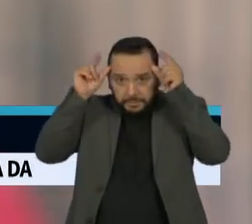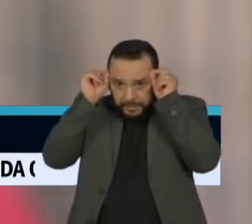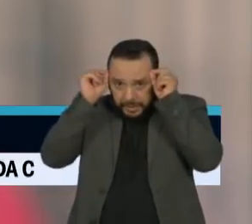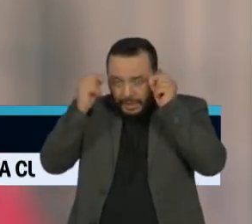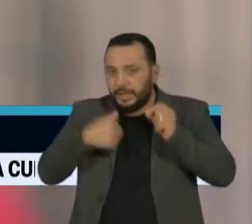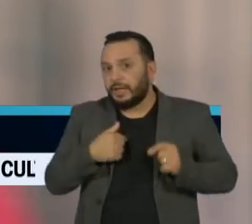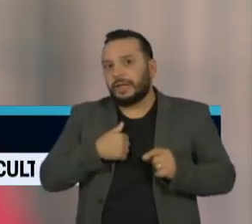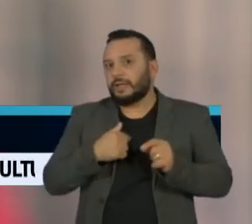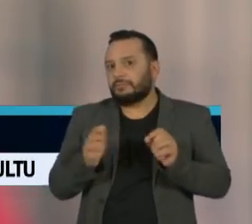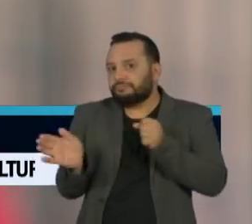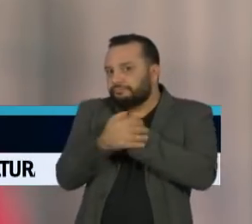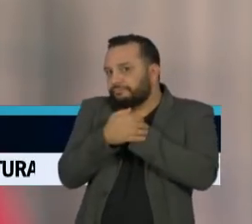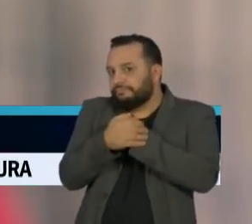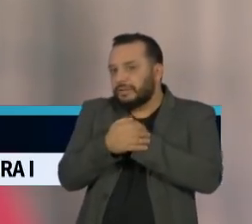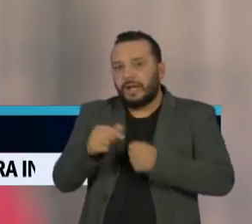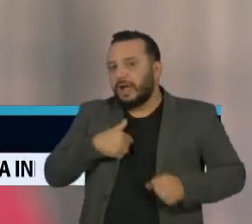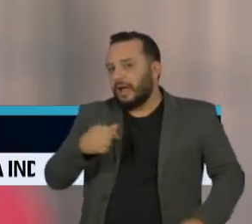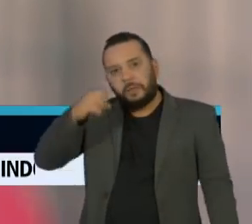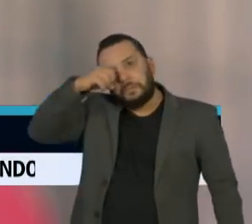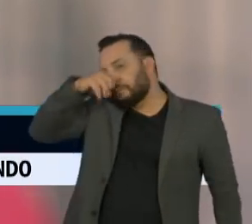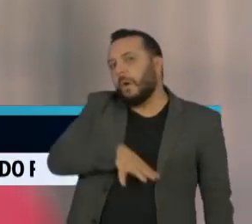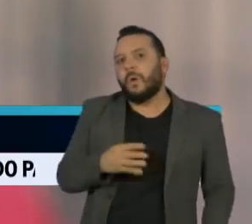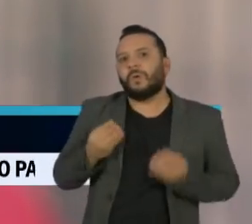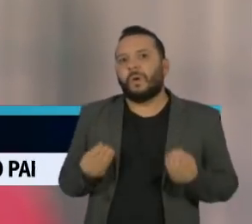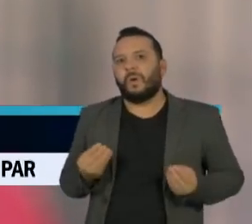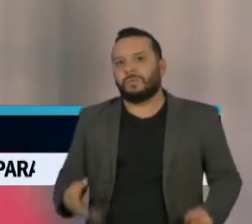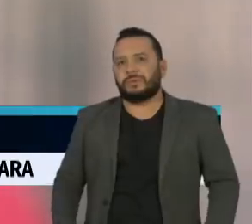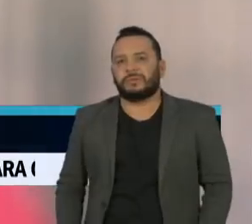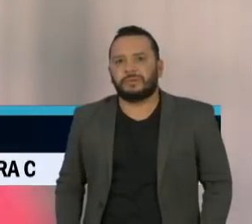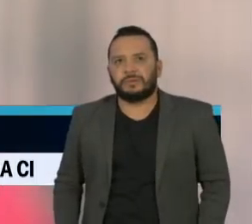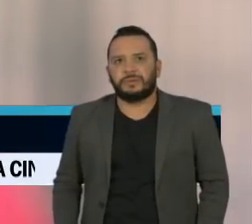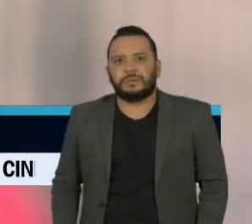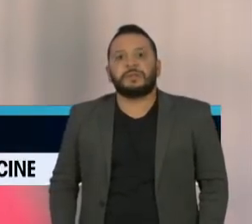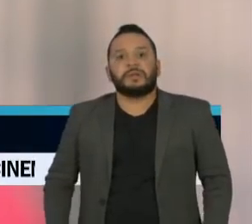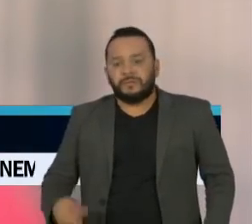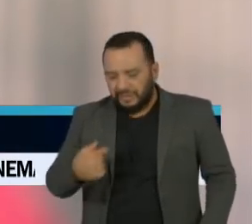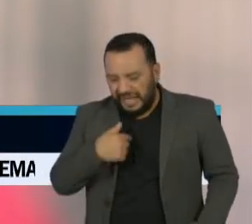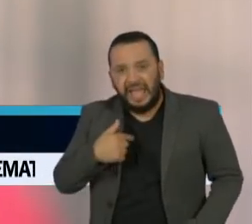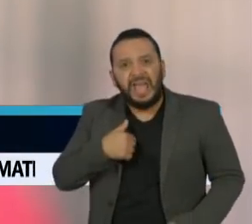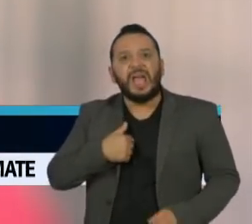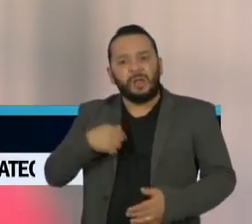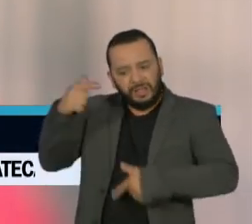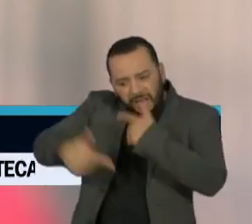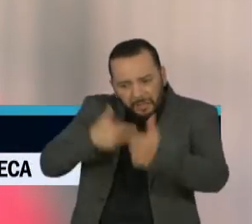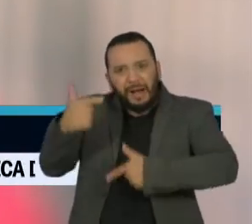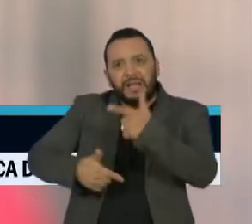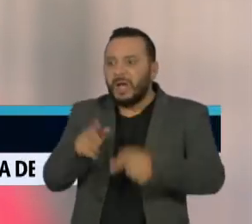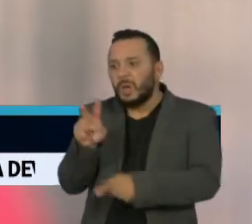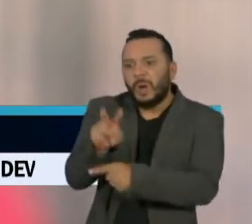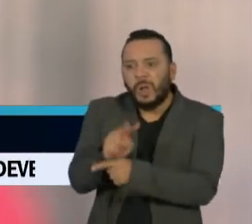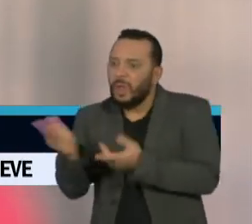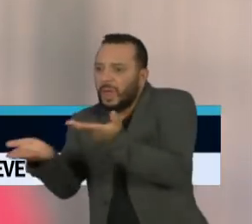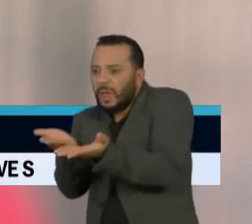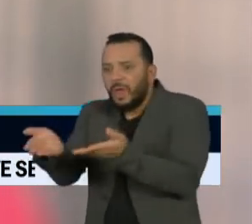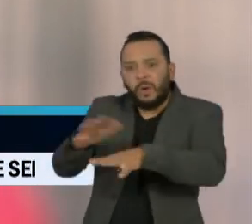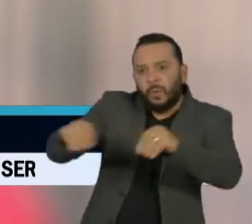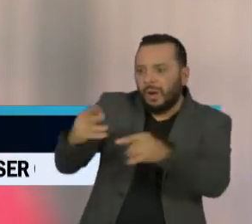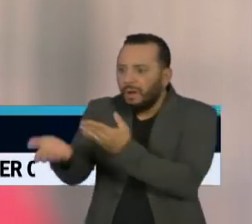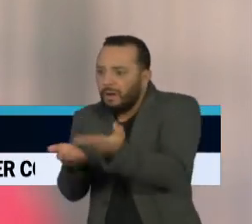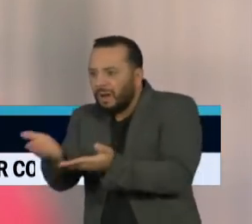se identificar se revolta com o descaso. Você arrisca a sua vida e